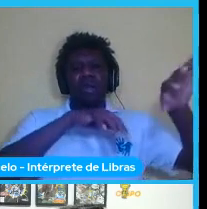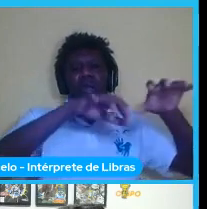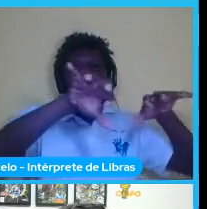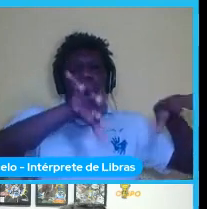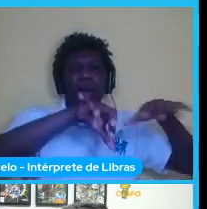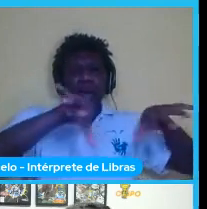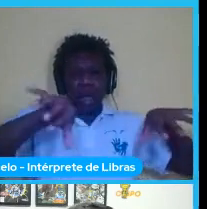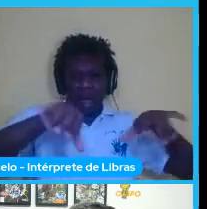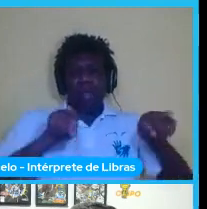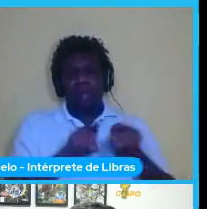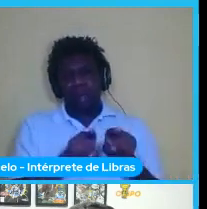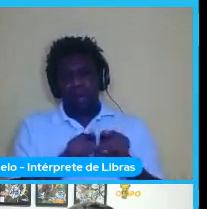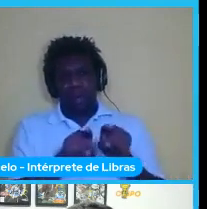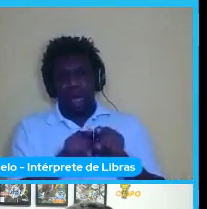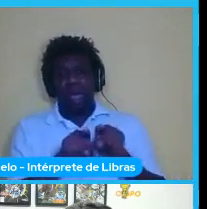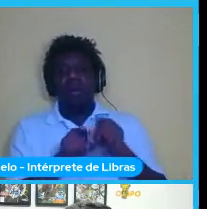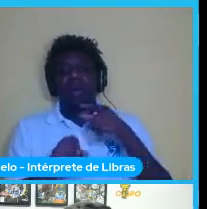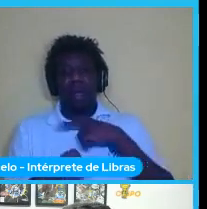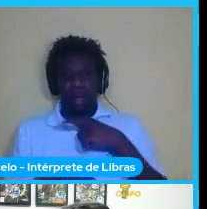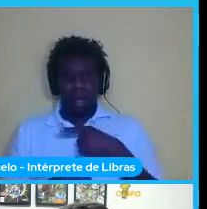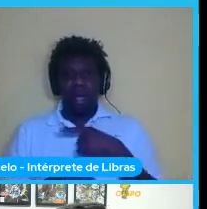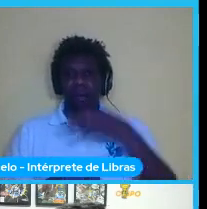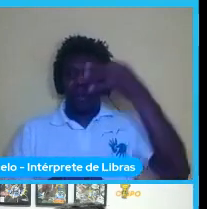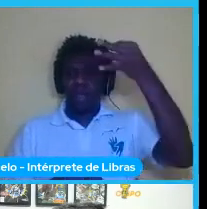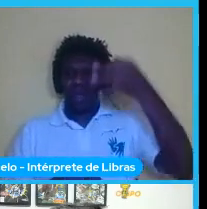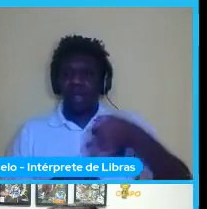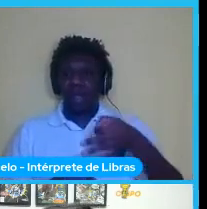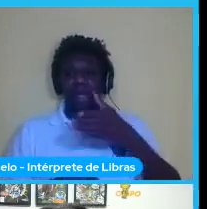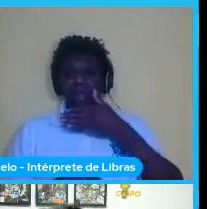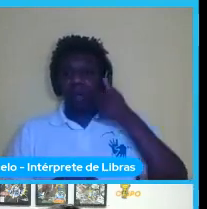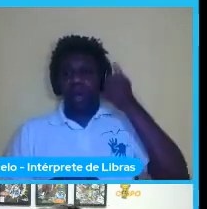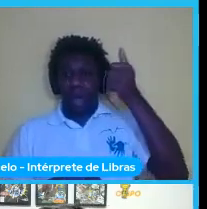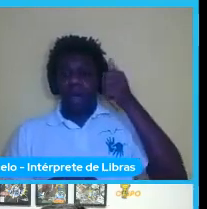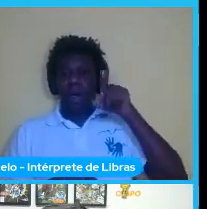então para para ter uma certeza maior que o algoritmo ia funcionar